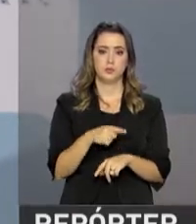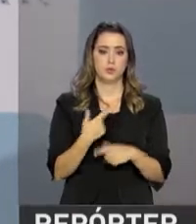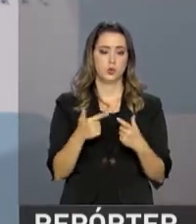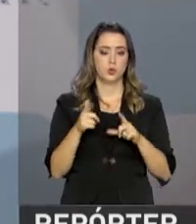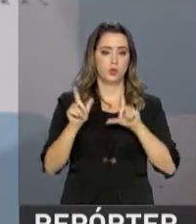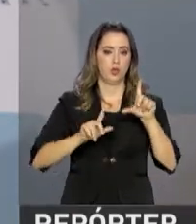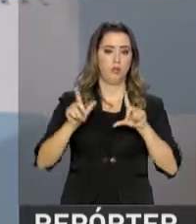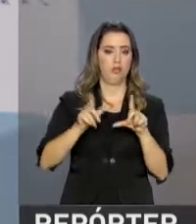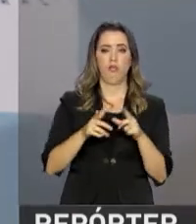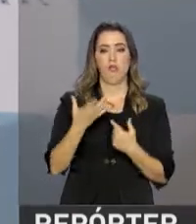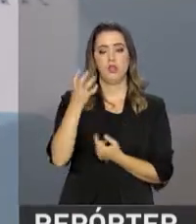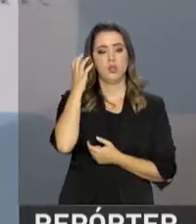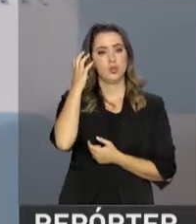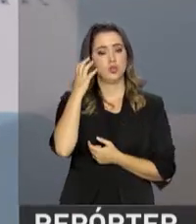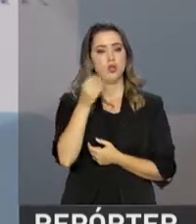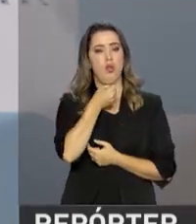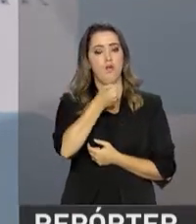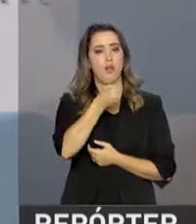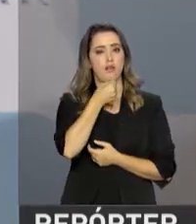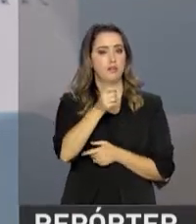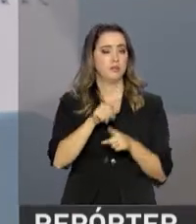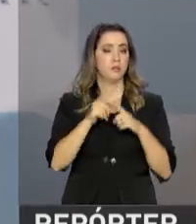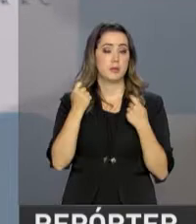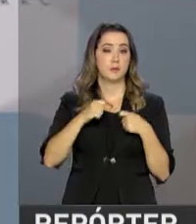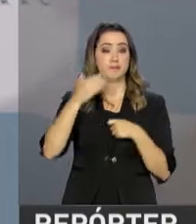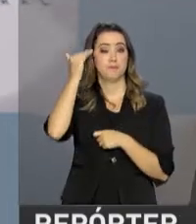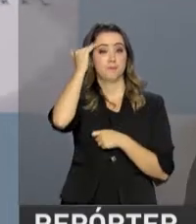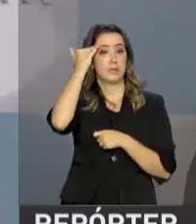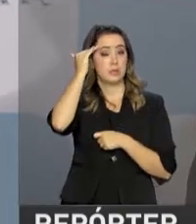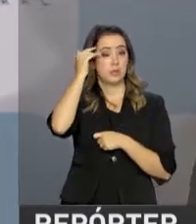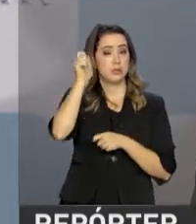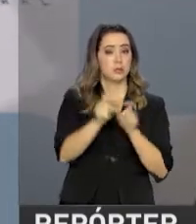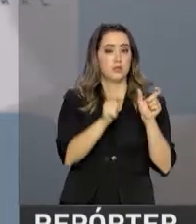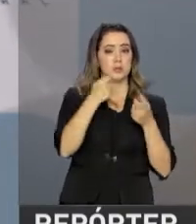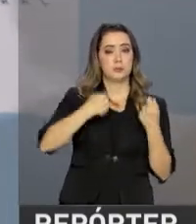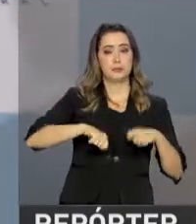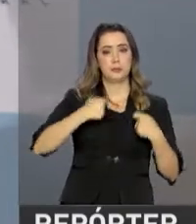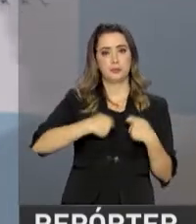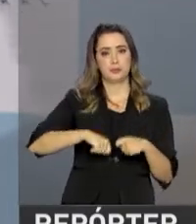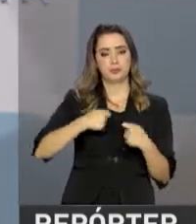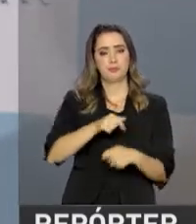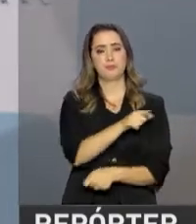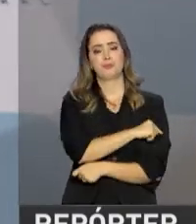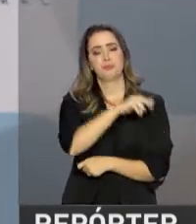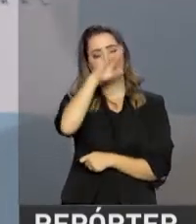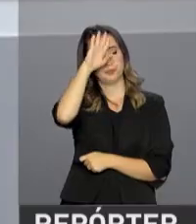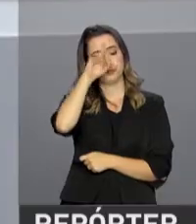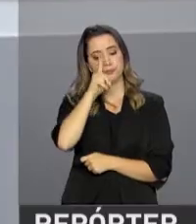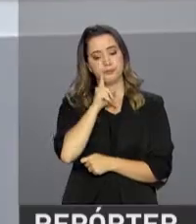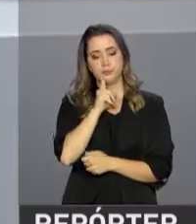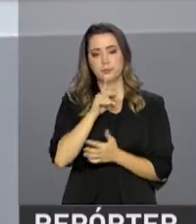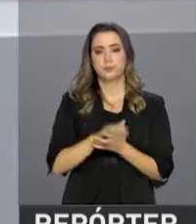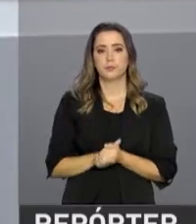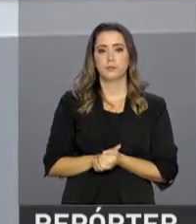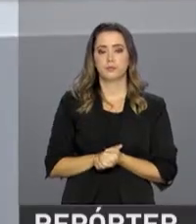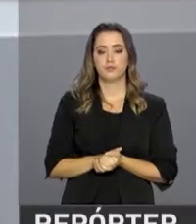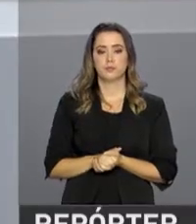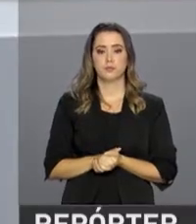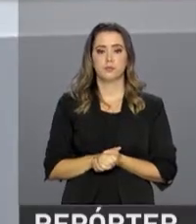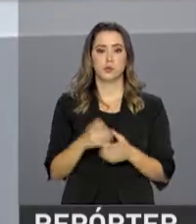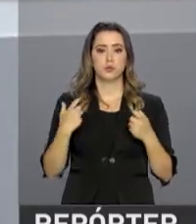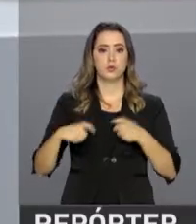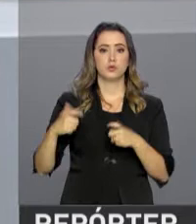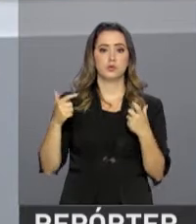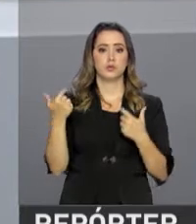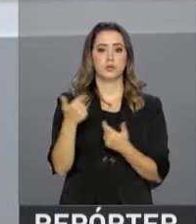mídia, não há notícia, mas há que haver conscientização das pessoas da necessidade da imunização. Os estados